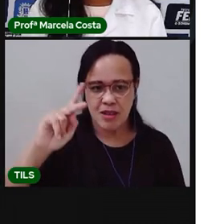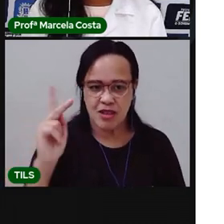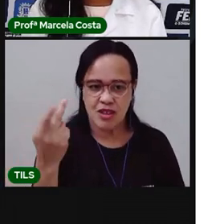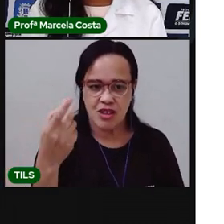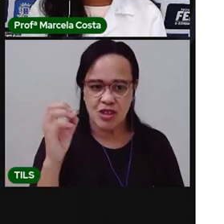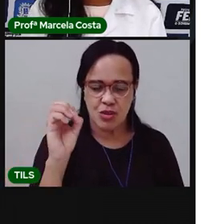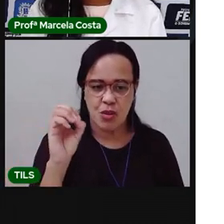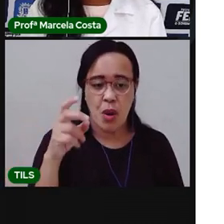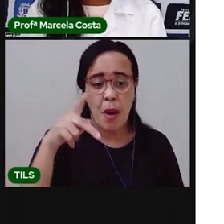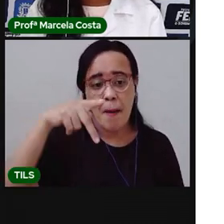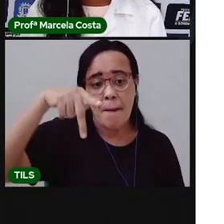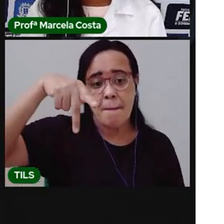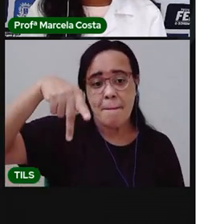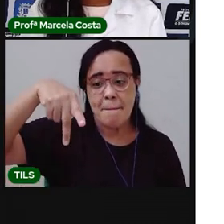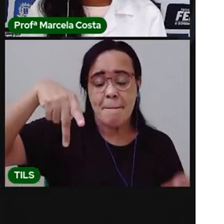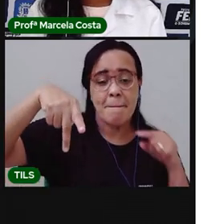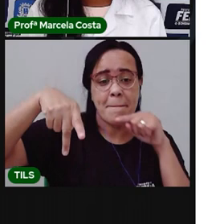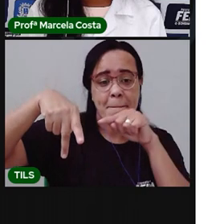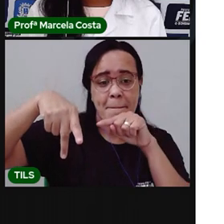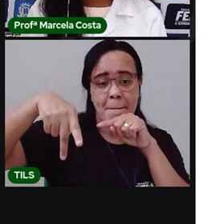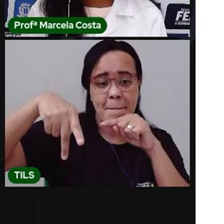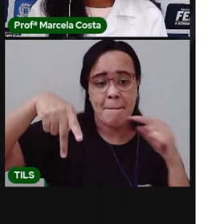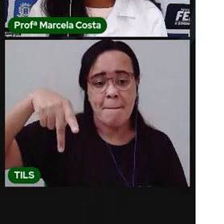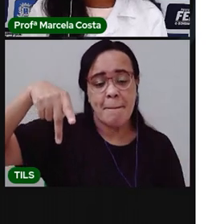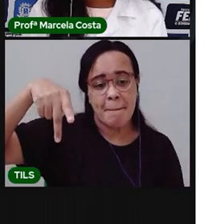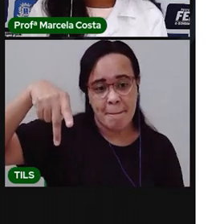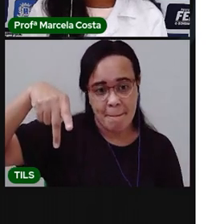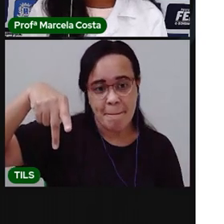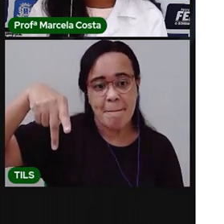Peixinho. Começa com a letra...